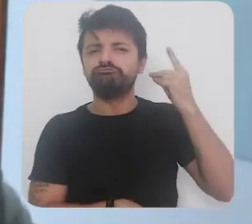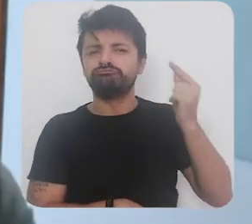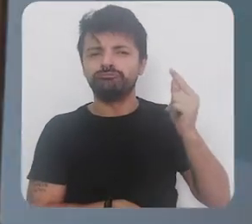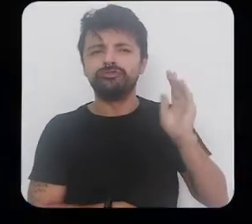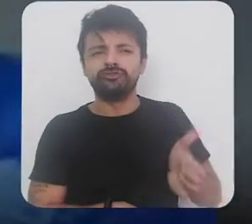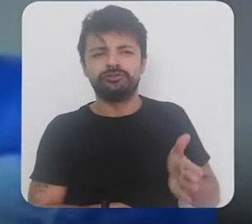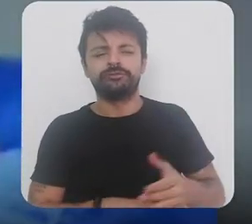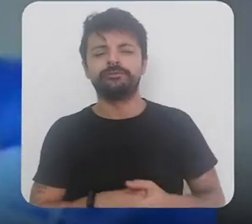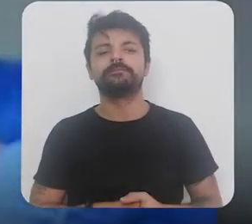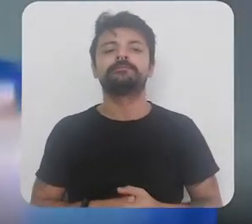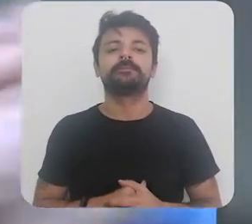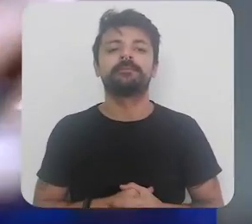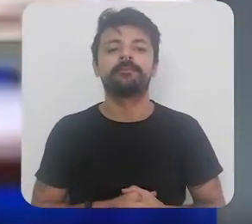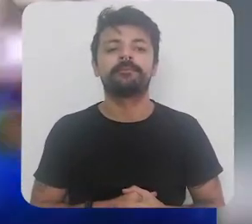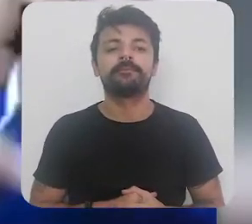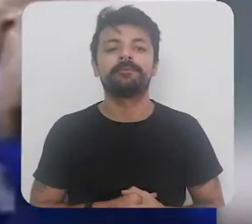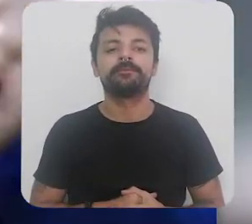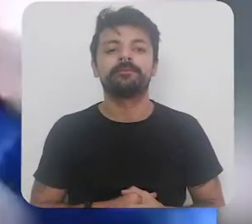passado recente